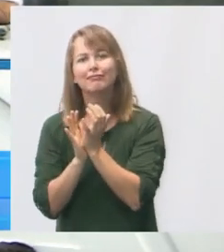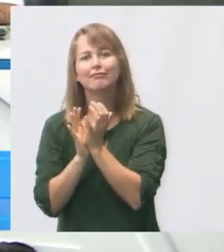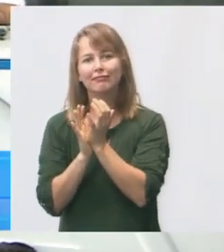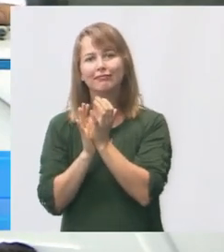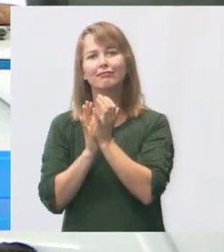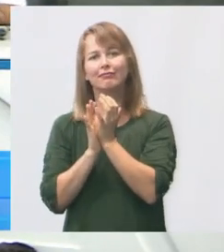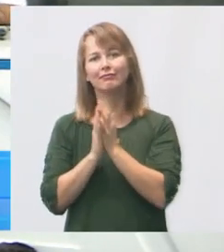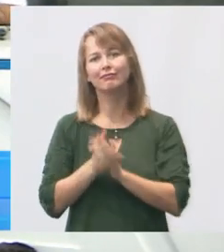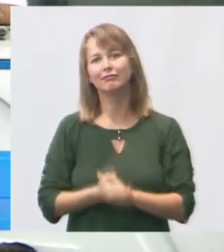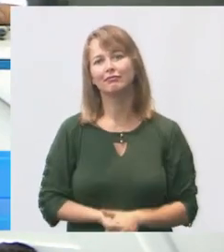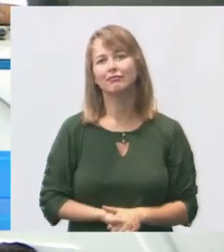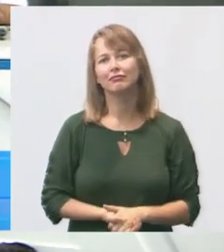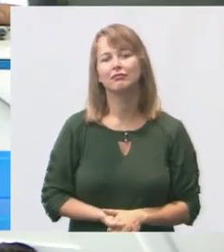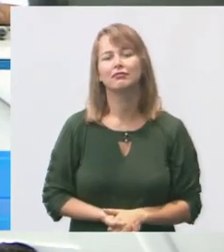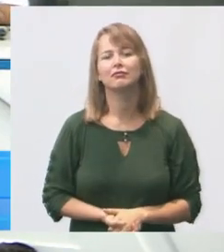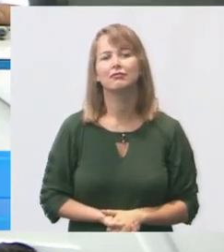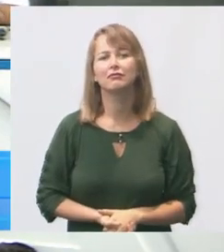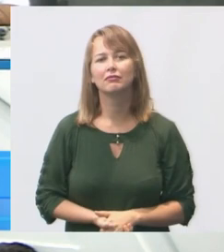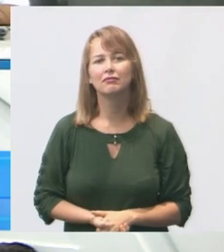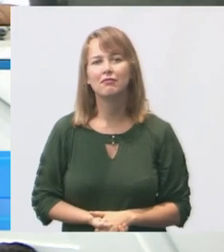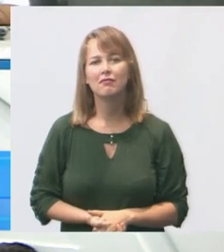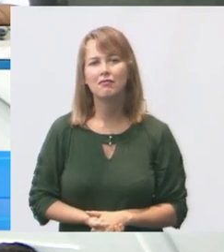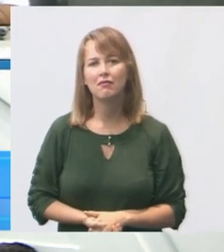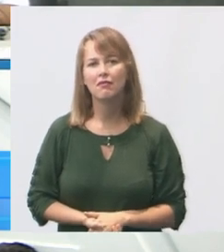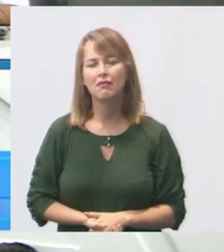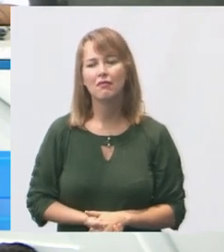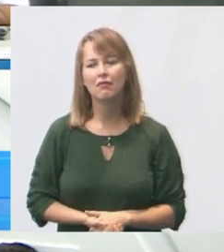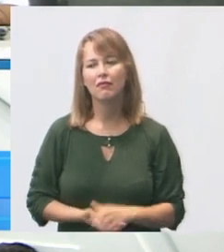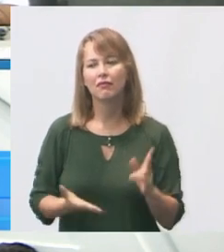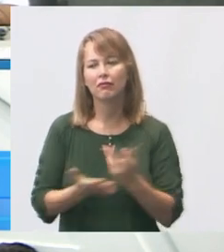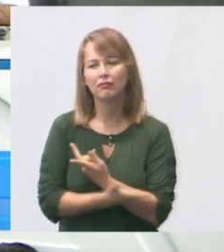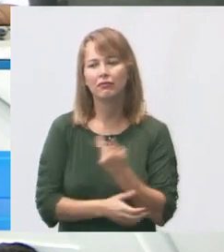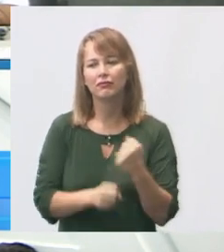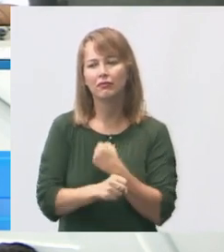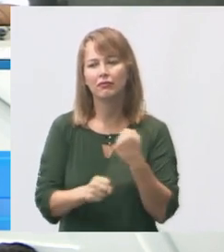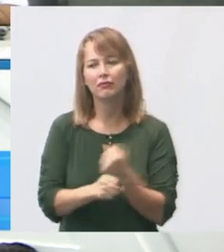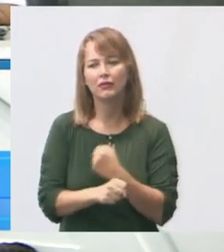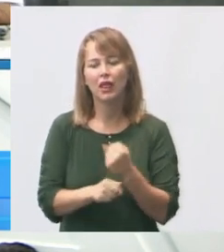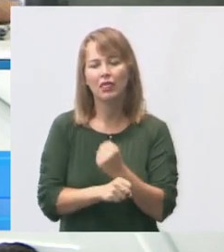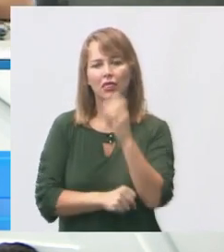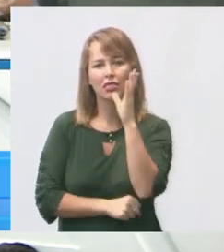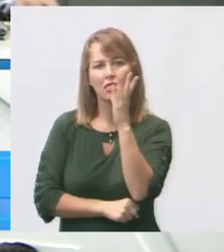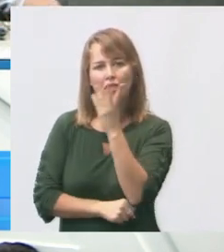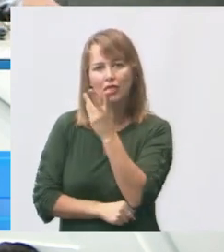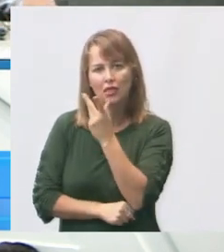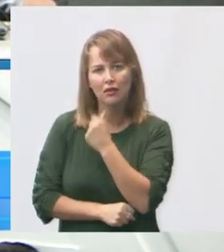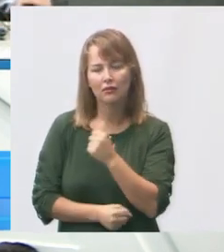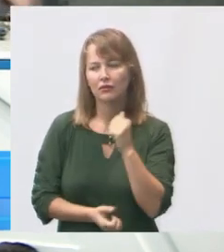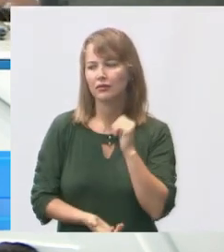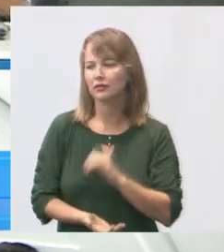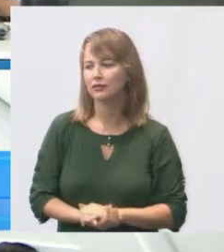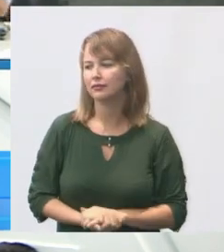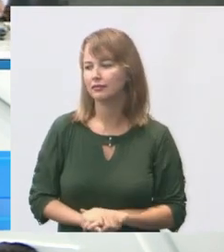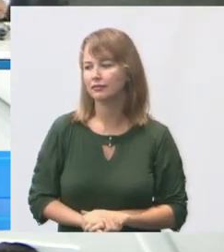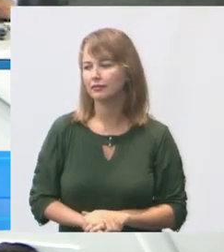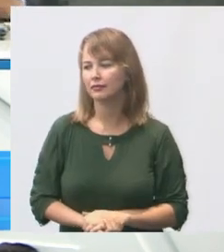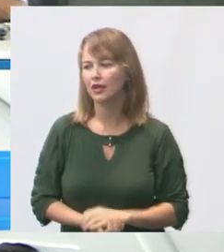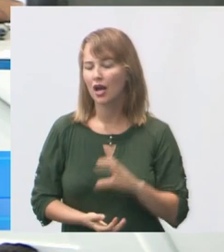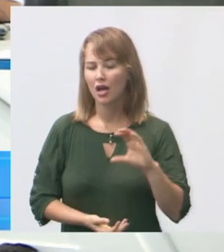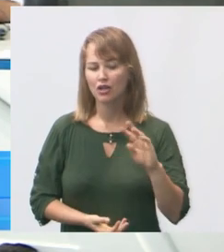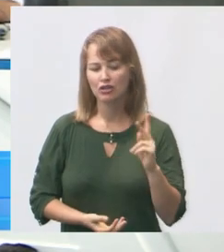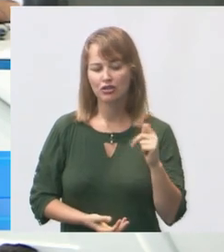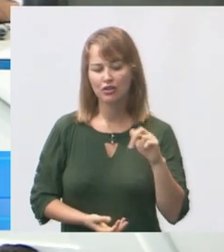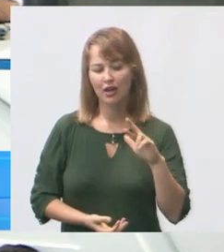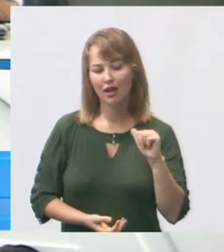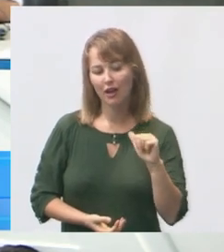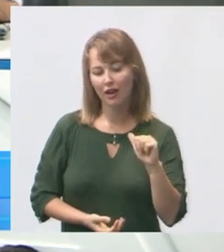alvará mais fácil. ...que faz que a obra não aconteça com a celeridade que a comunidade precisa. Né, Xará? Xará, eu vou abrir,